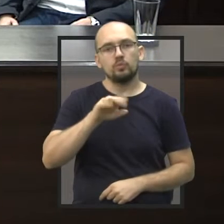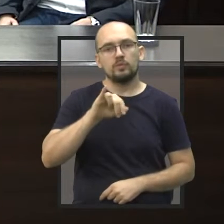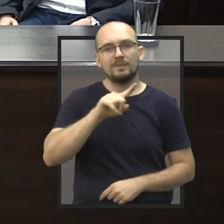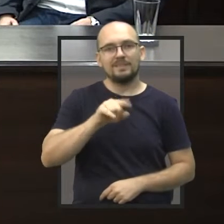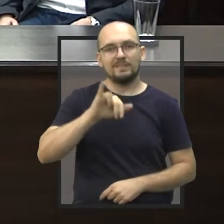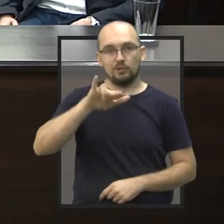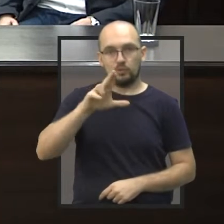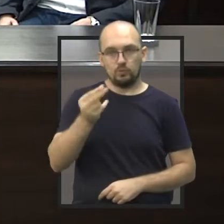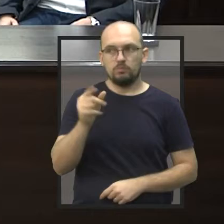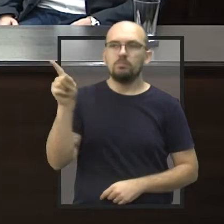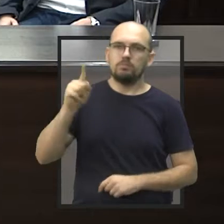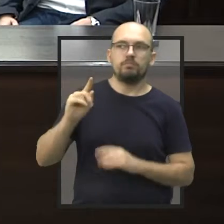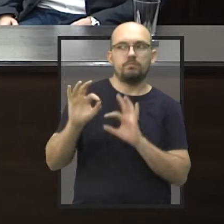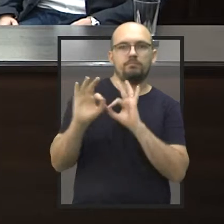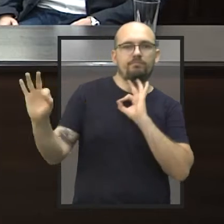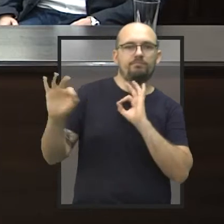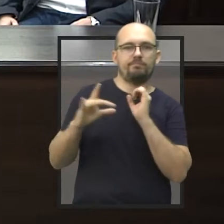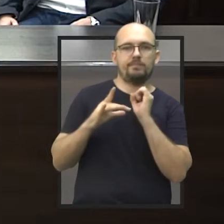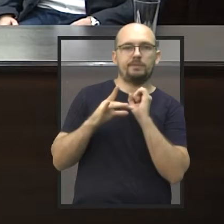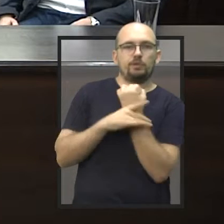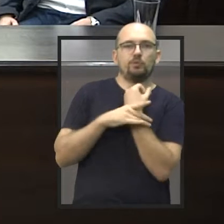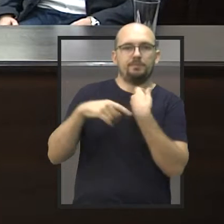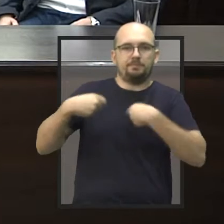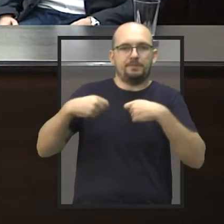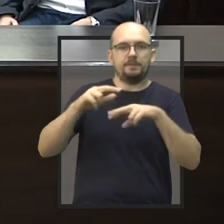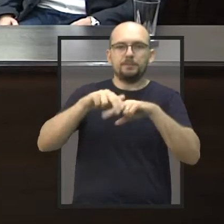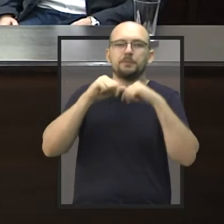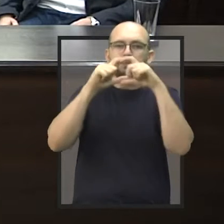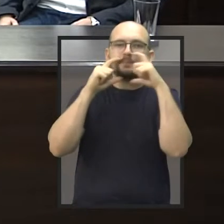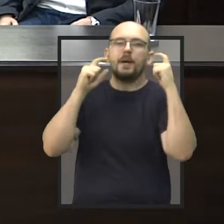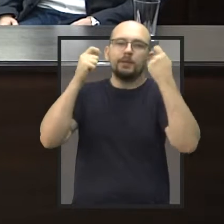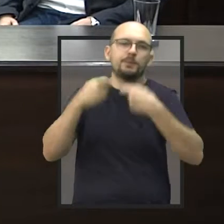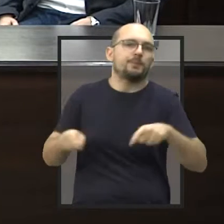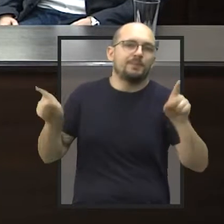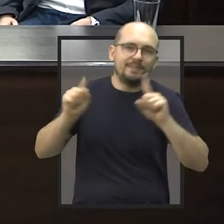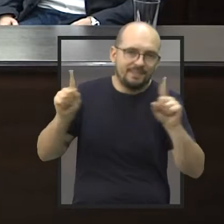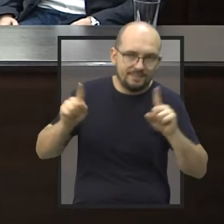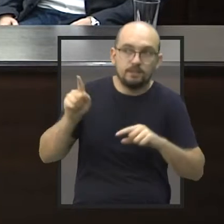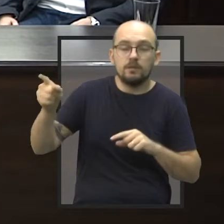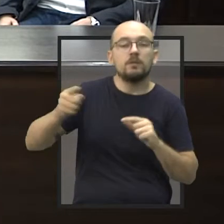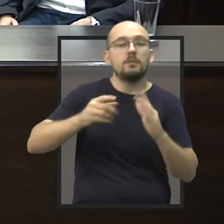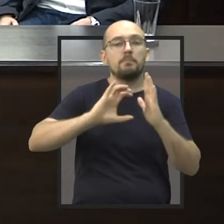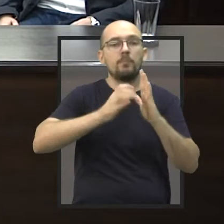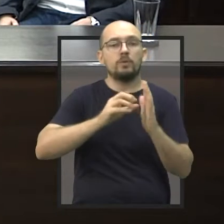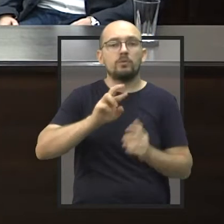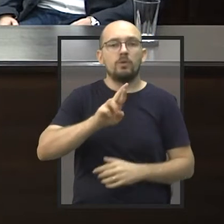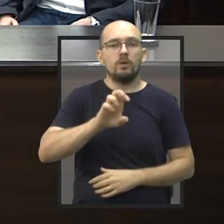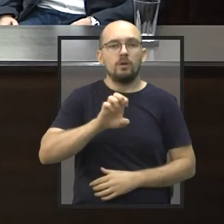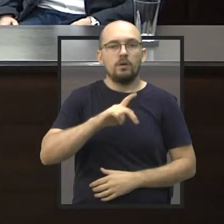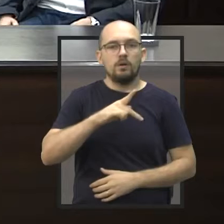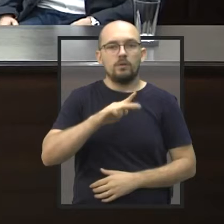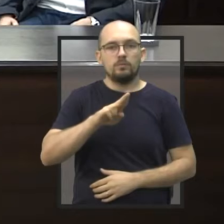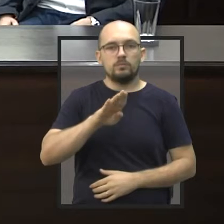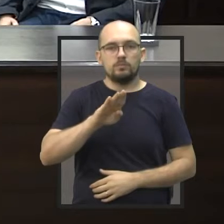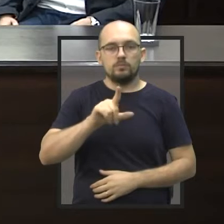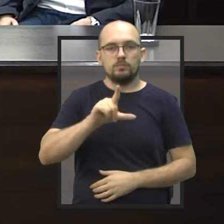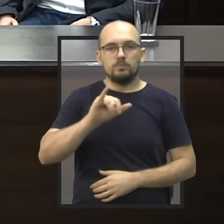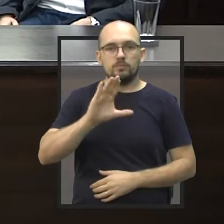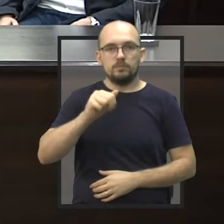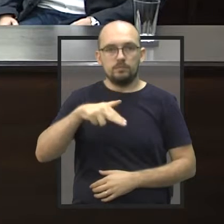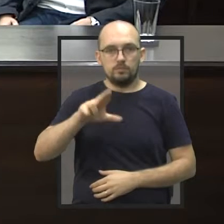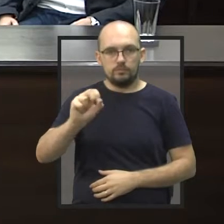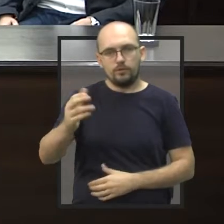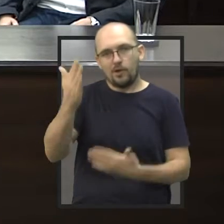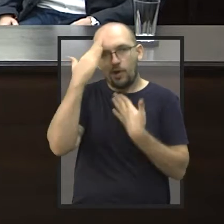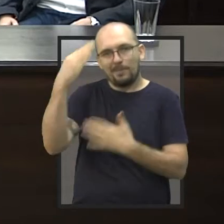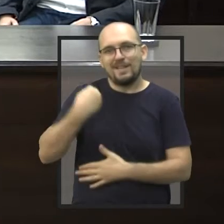a uma distância segura, por isso estamos sem máscara, o vereador do Republicanos, Luizinho Andreto. Vereador, muito obrigado